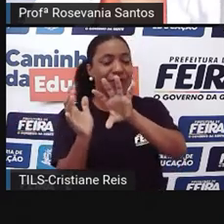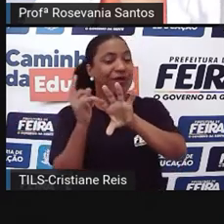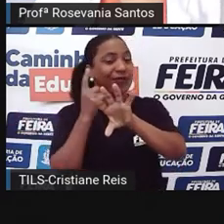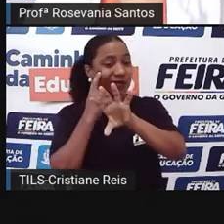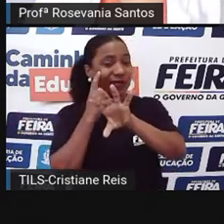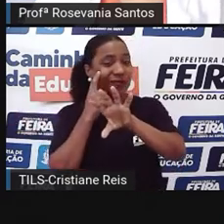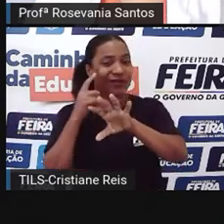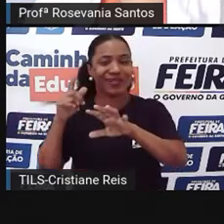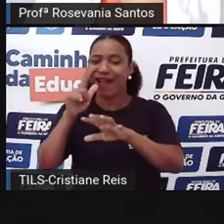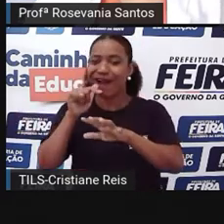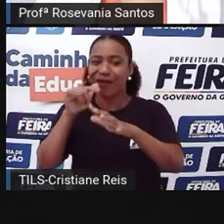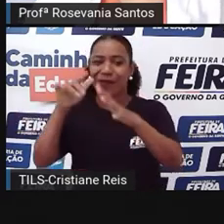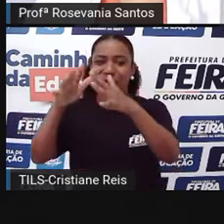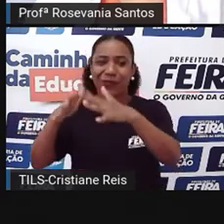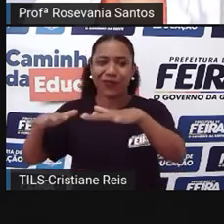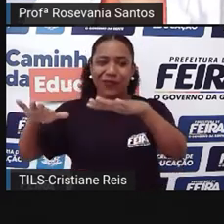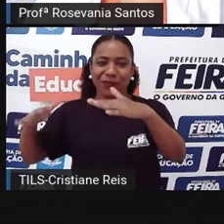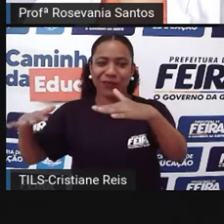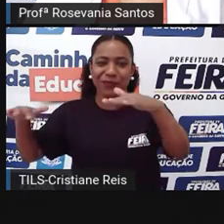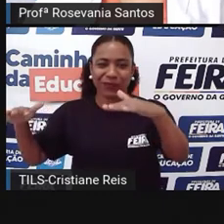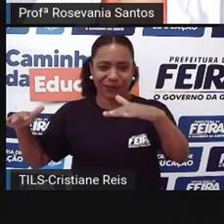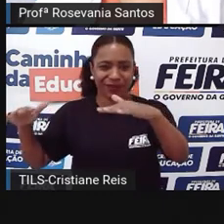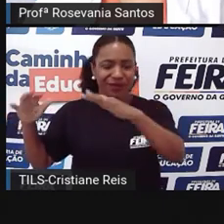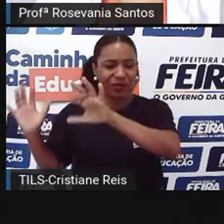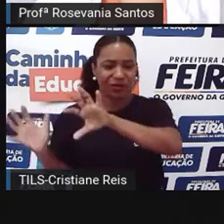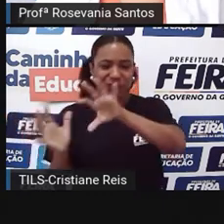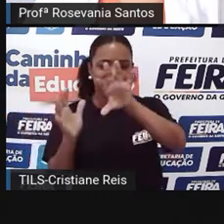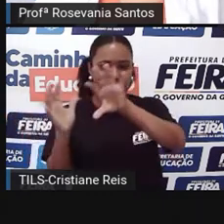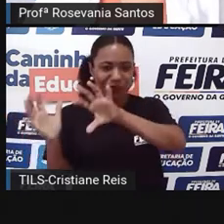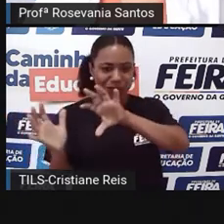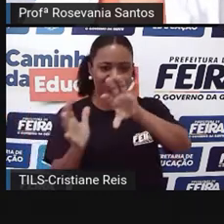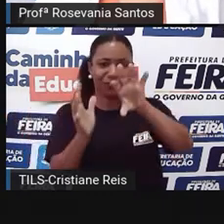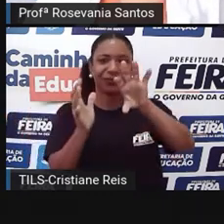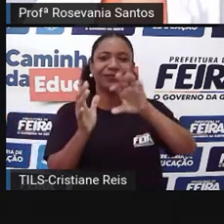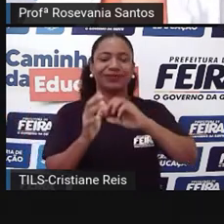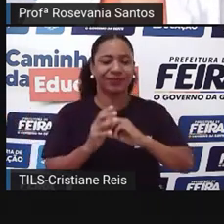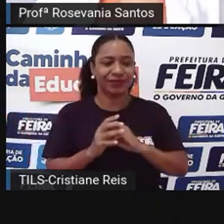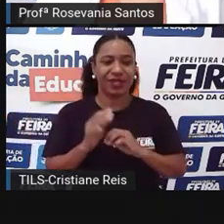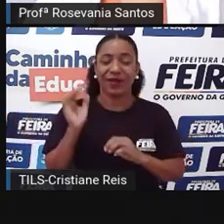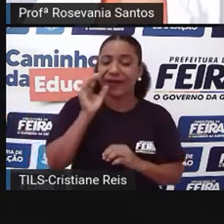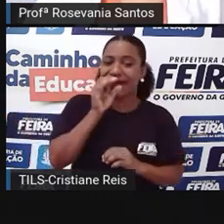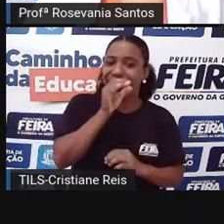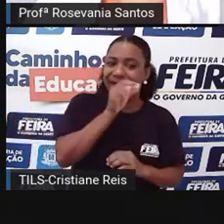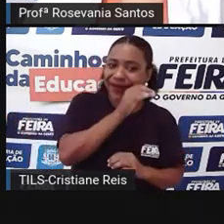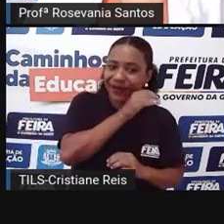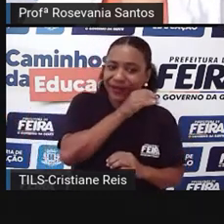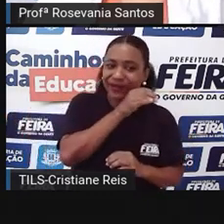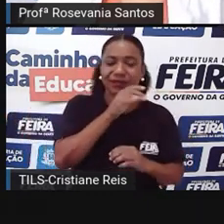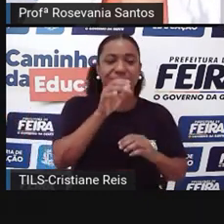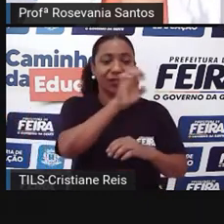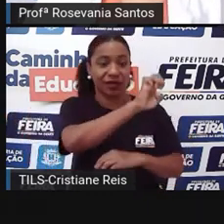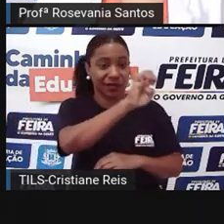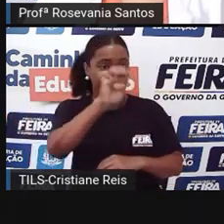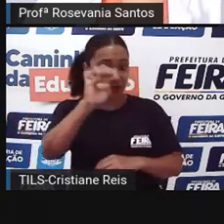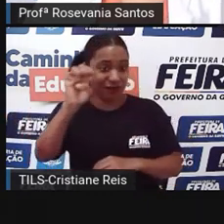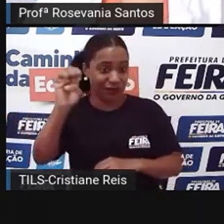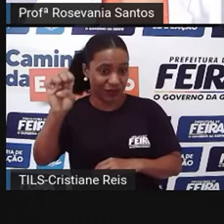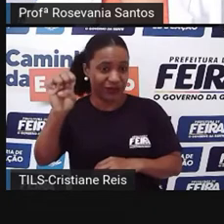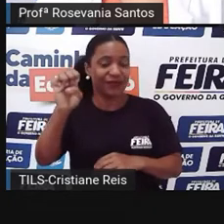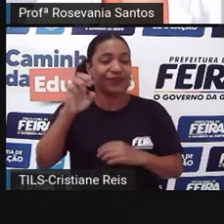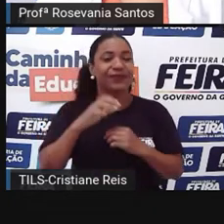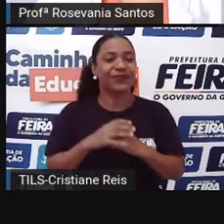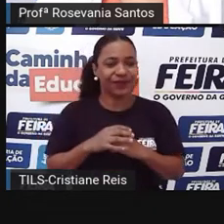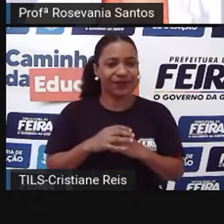Por quê? Porque ela não consegue, em virtude da própria região, ser mais quente, tá mais próximo da linha do Equador, e também o